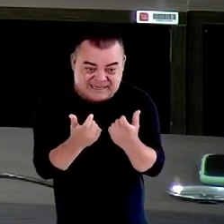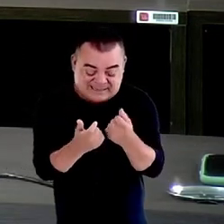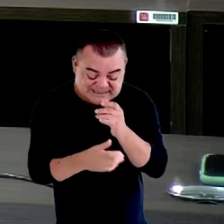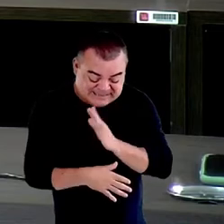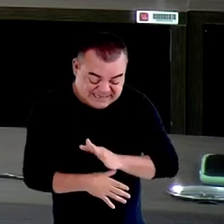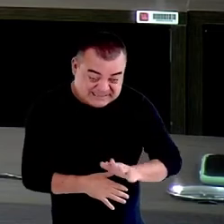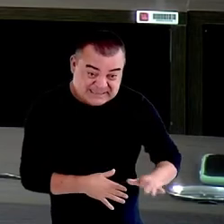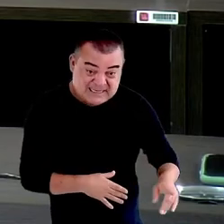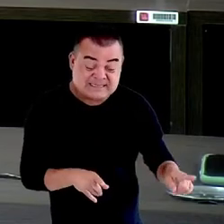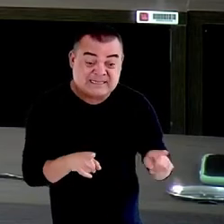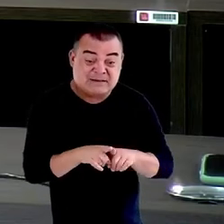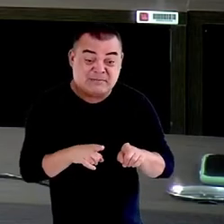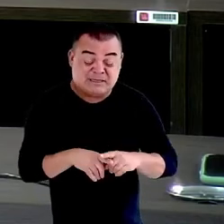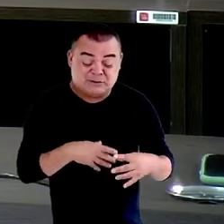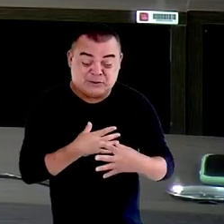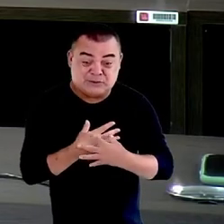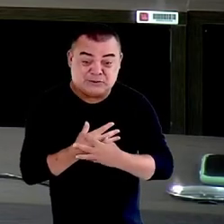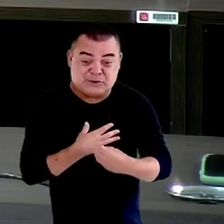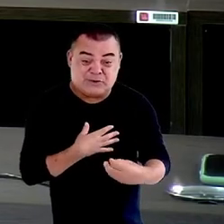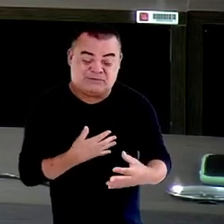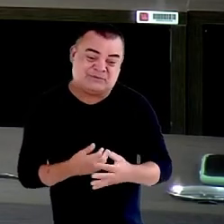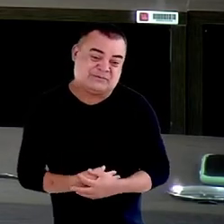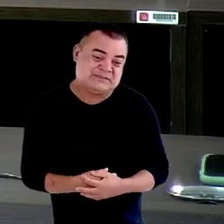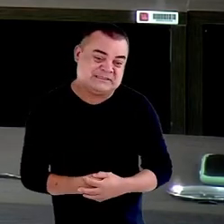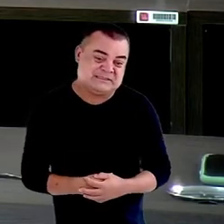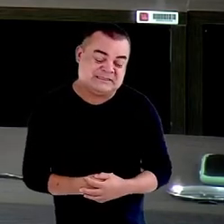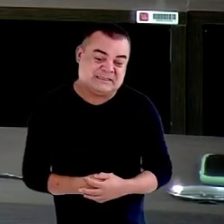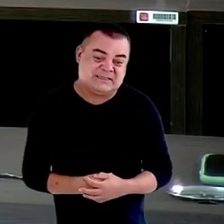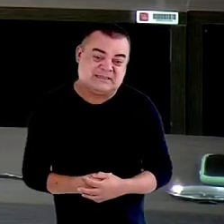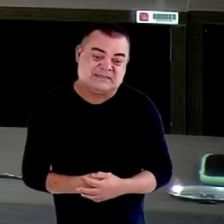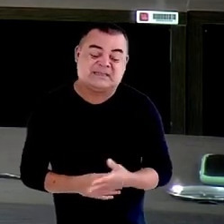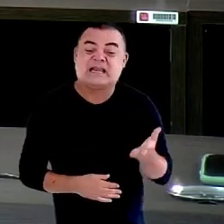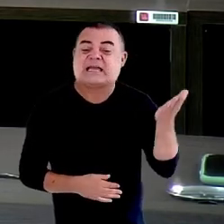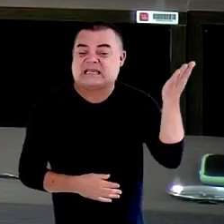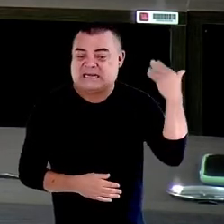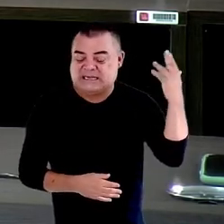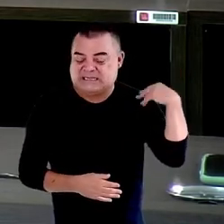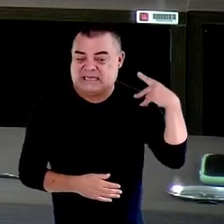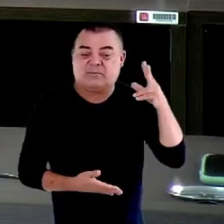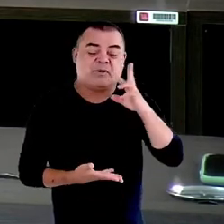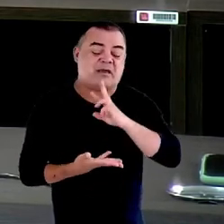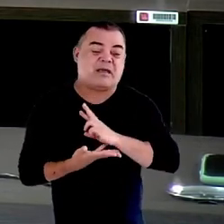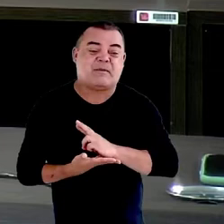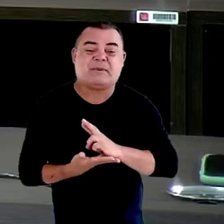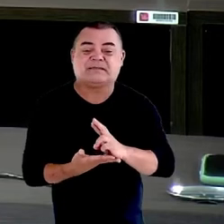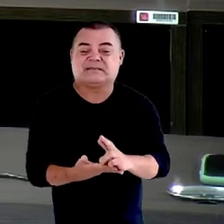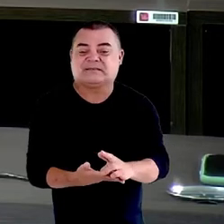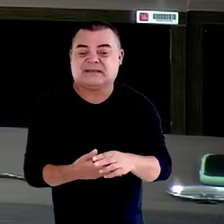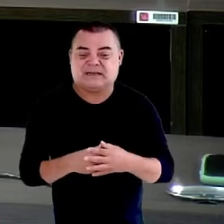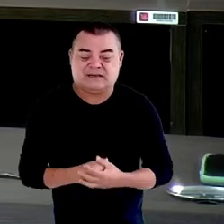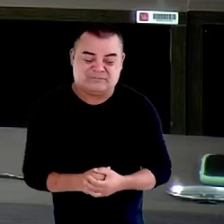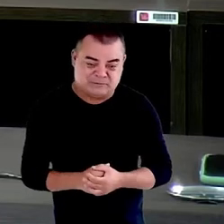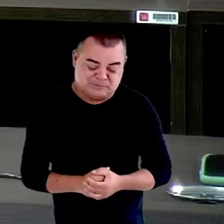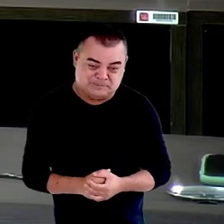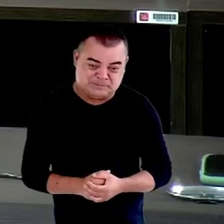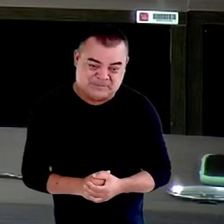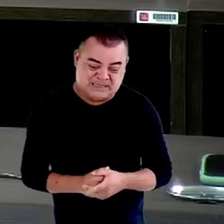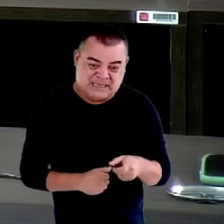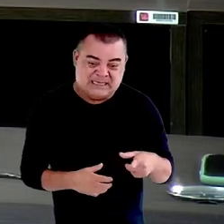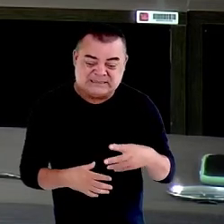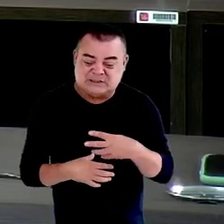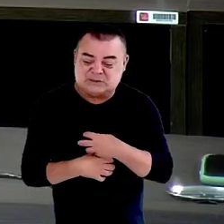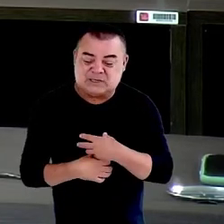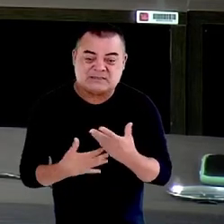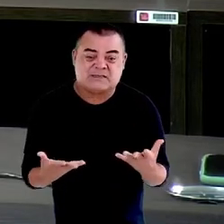dos órfãos, que naquela época representavam, então, bem, exatamente essa situação